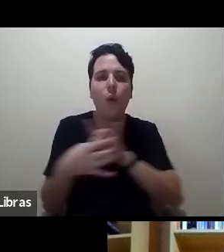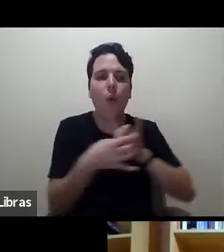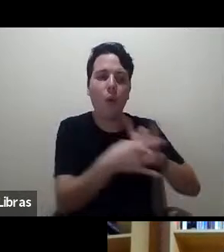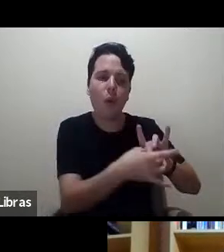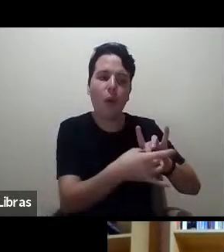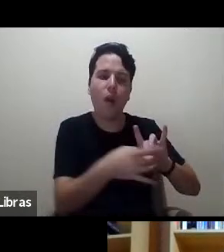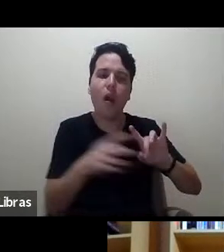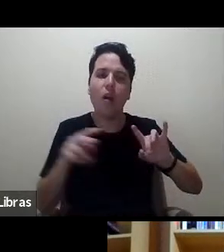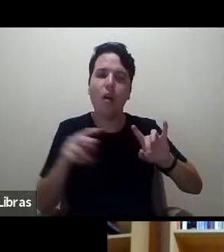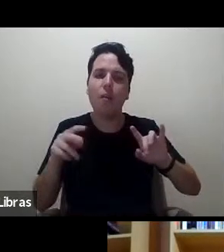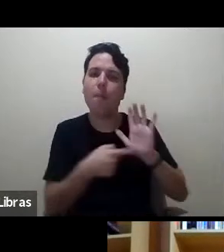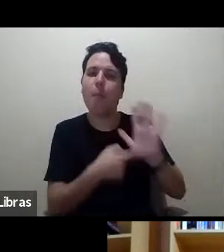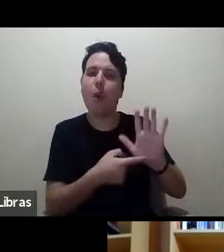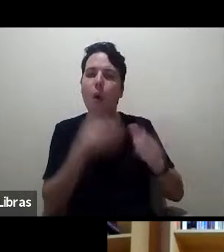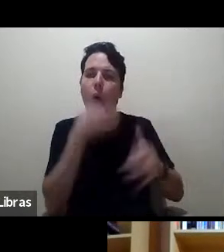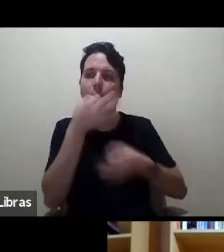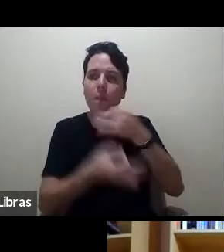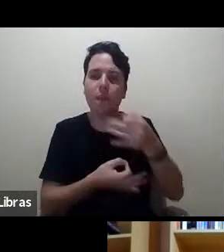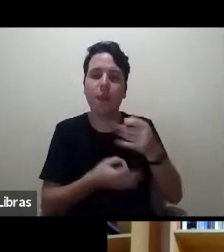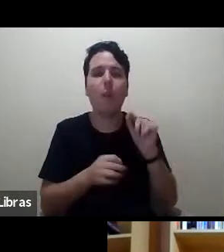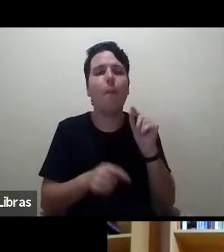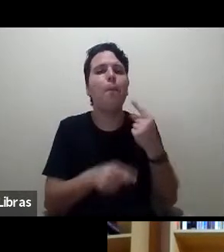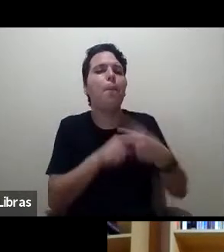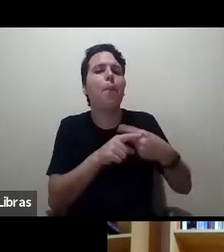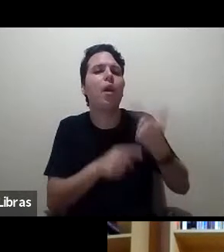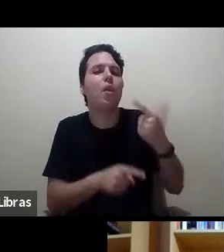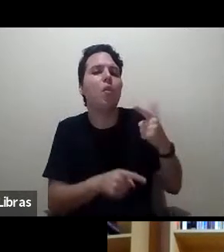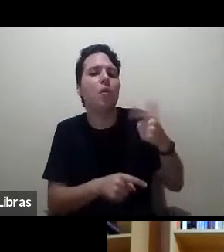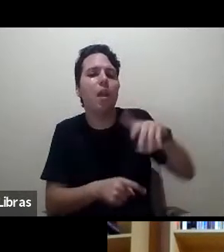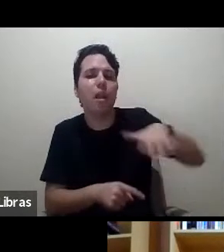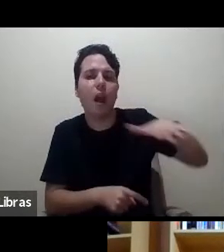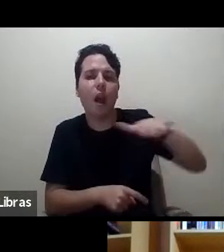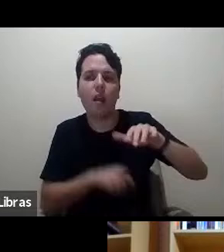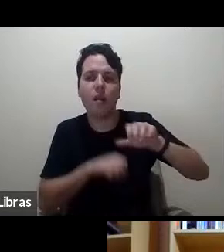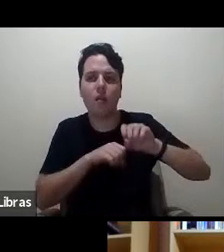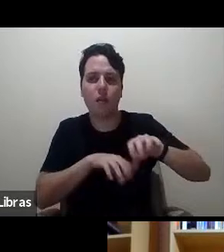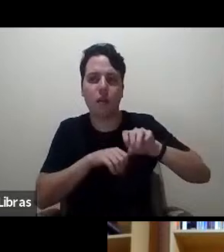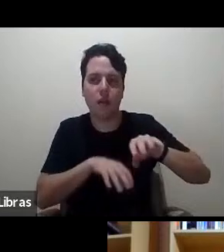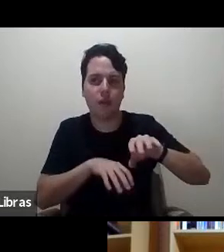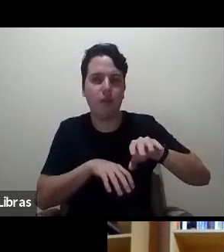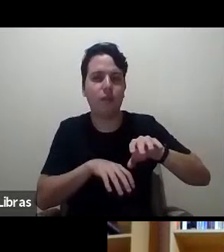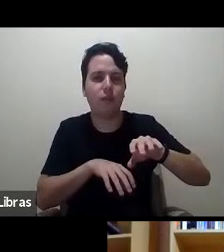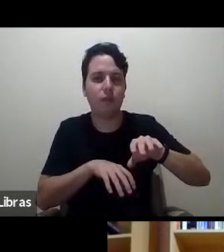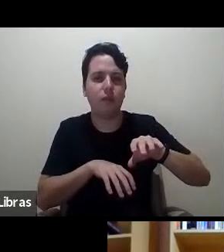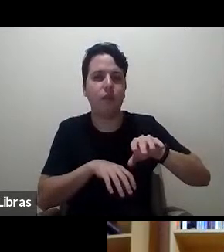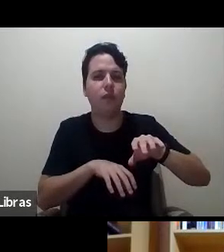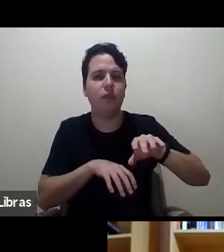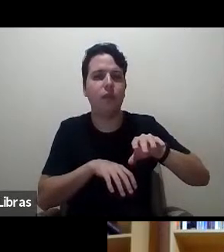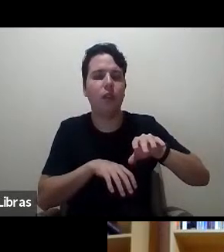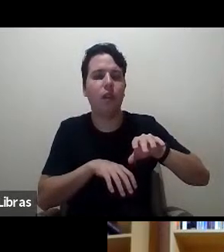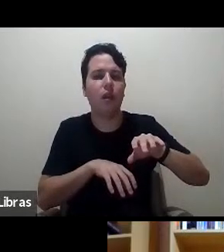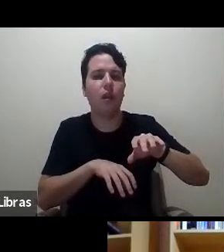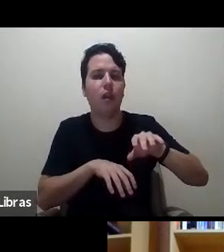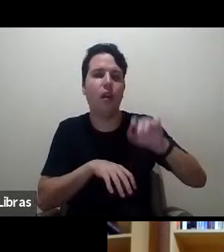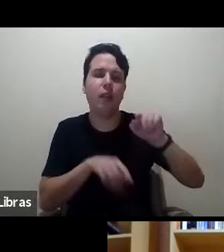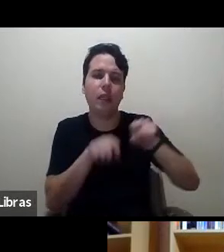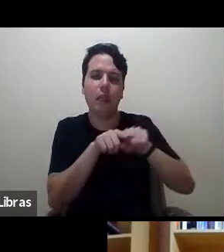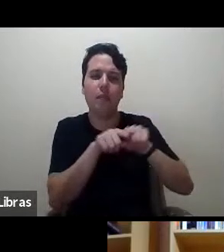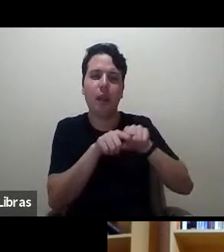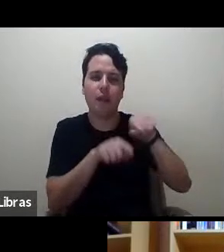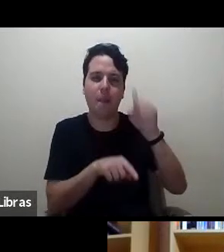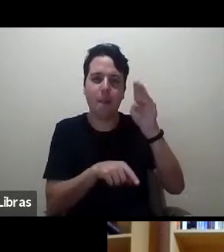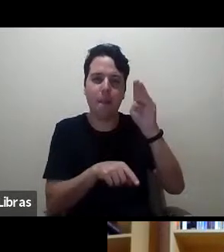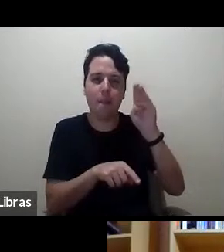não tem na área de educação tanto e no Brasil extremamente ausente não